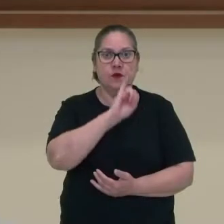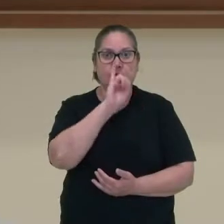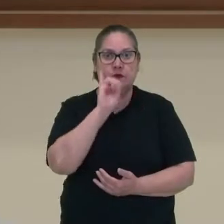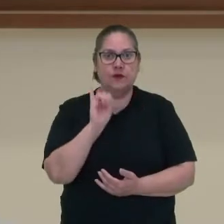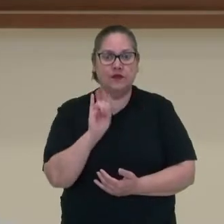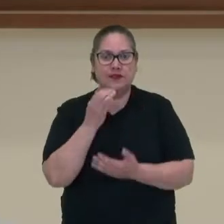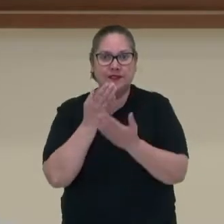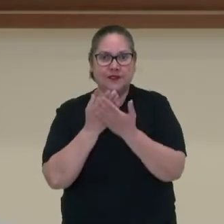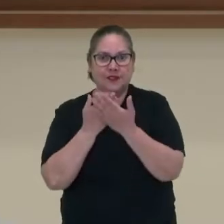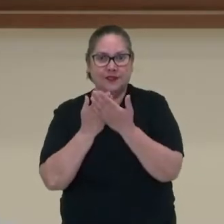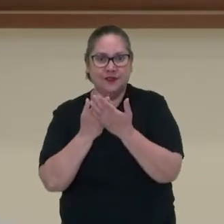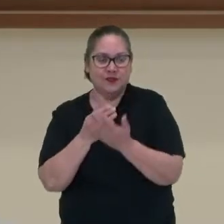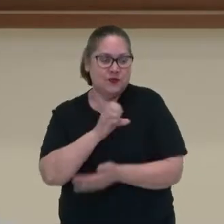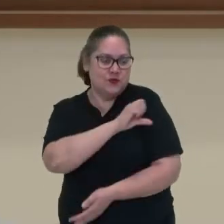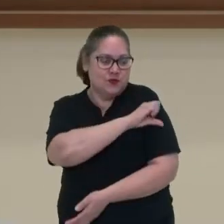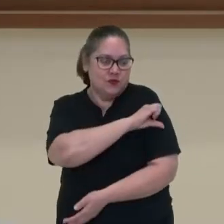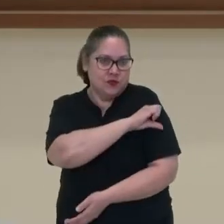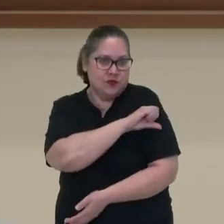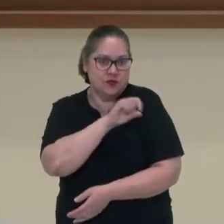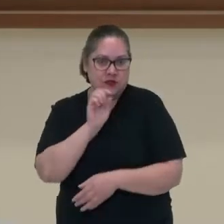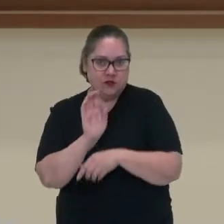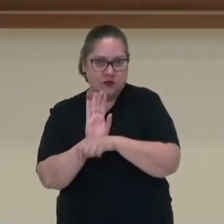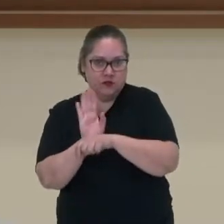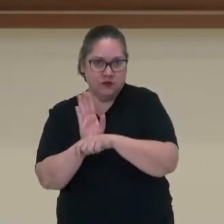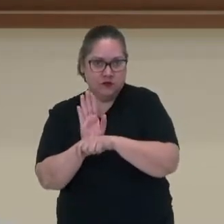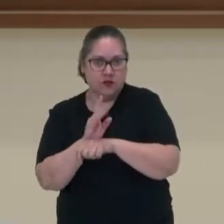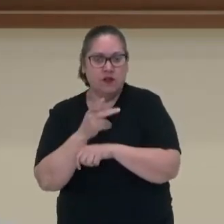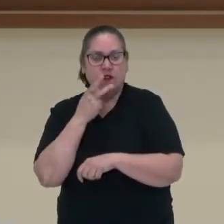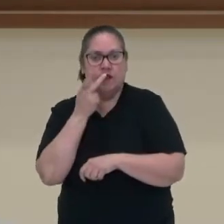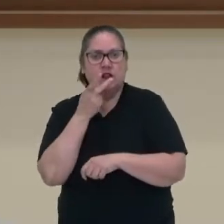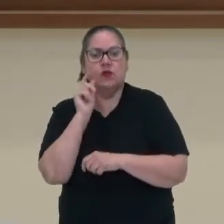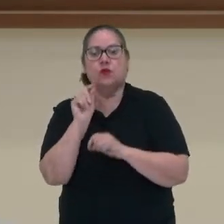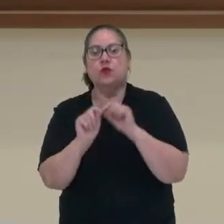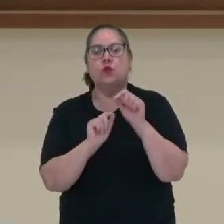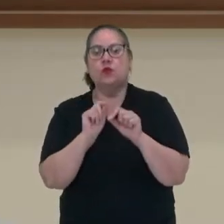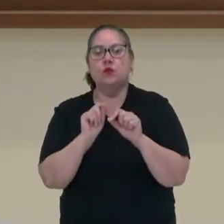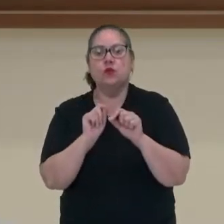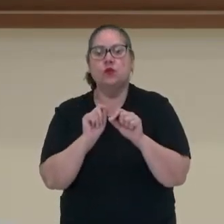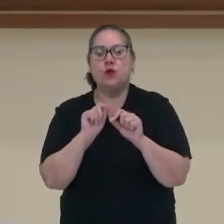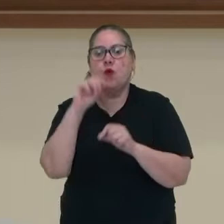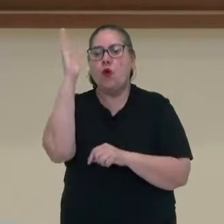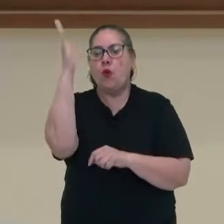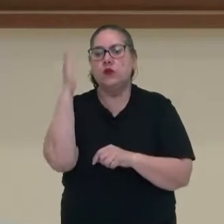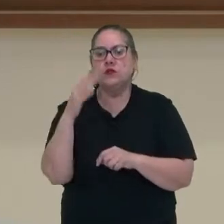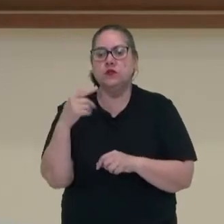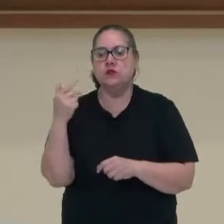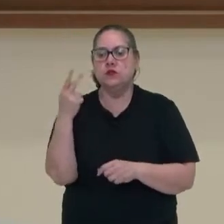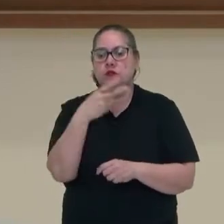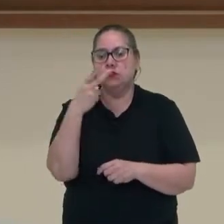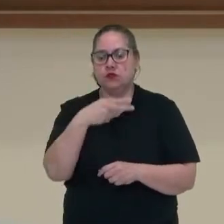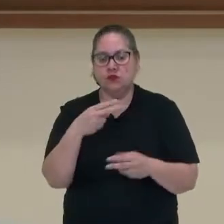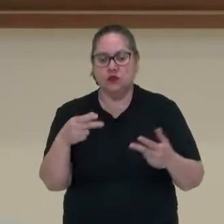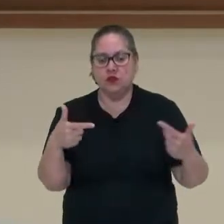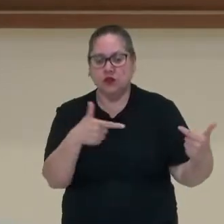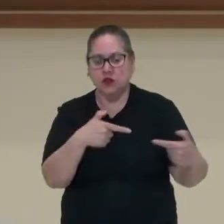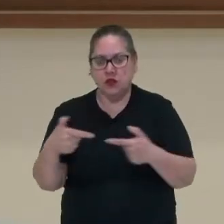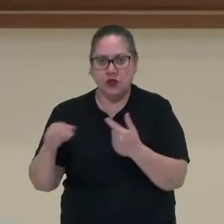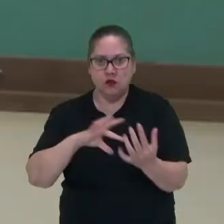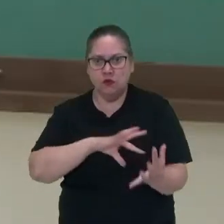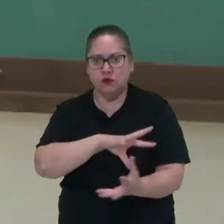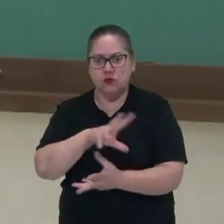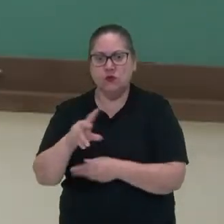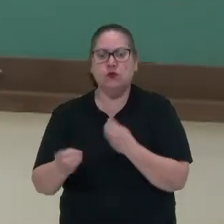Olá estudantes do nono ano, nesse vídeo vamos falar sobre o Brasil na Segunda Guerra Mundial.